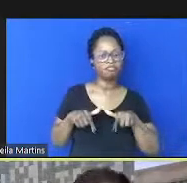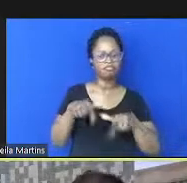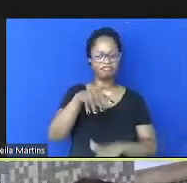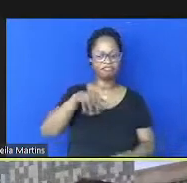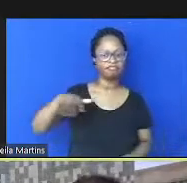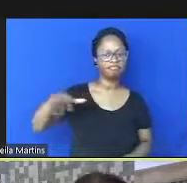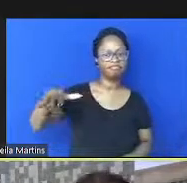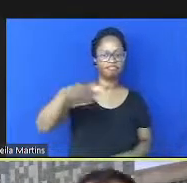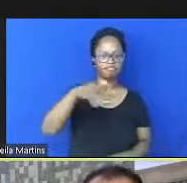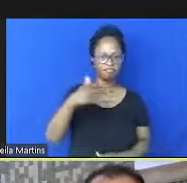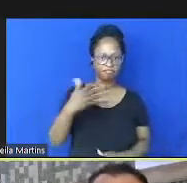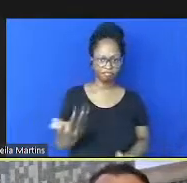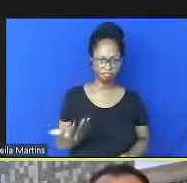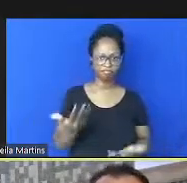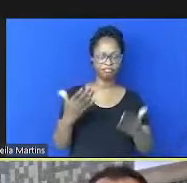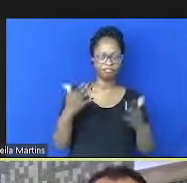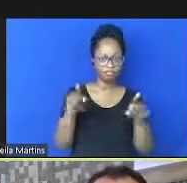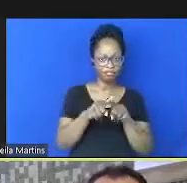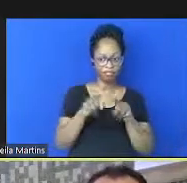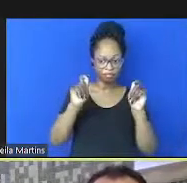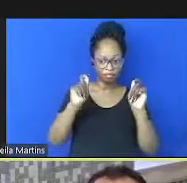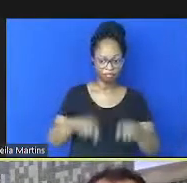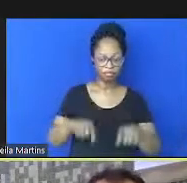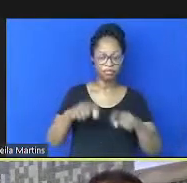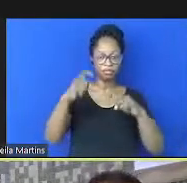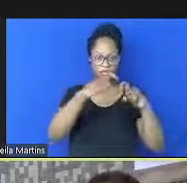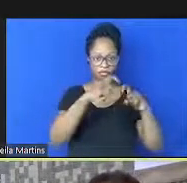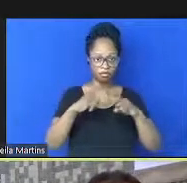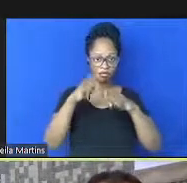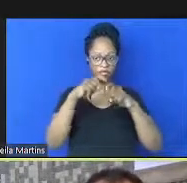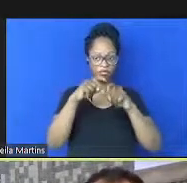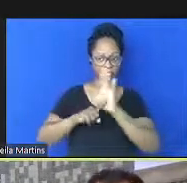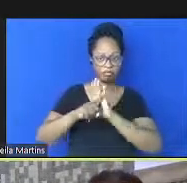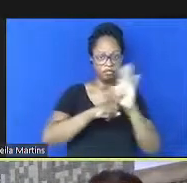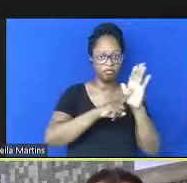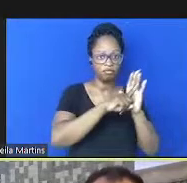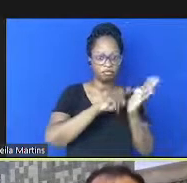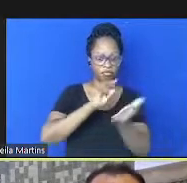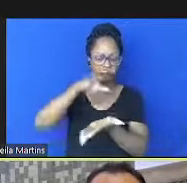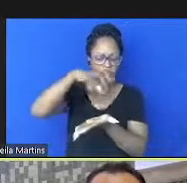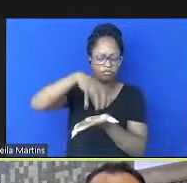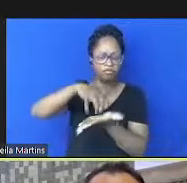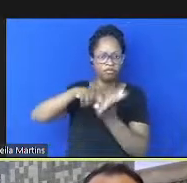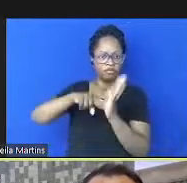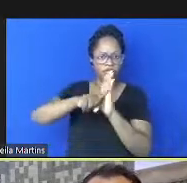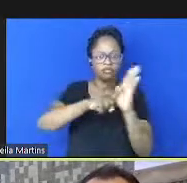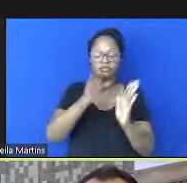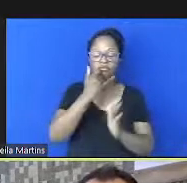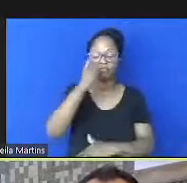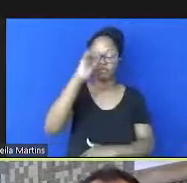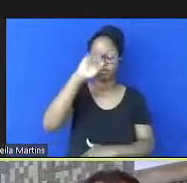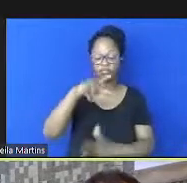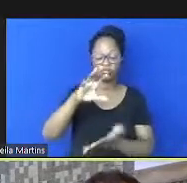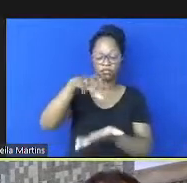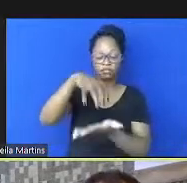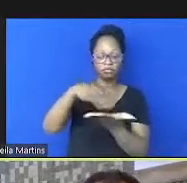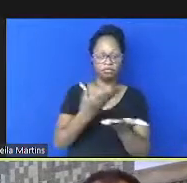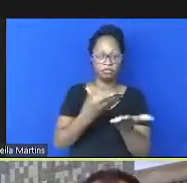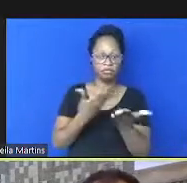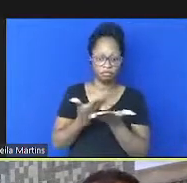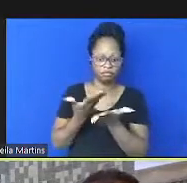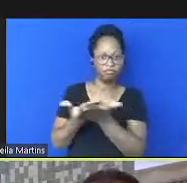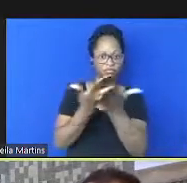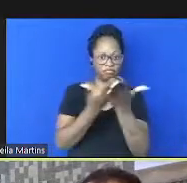antropólogo médico de investigação do centro de investigação perdão estudos superiores